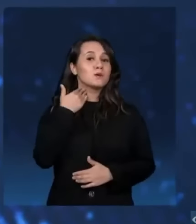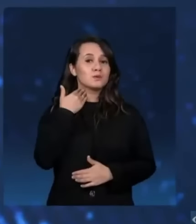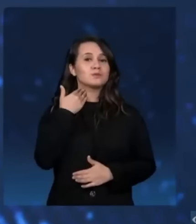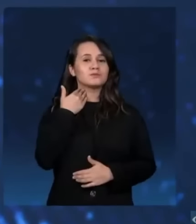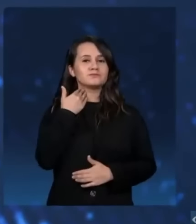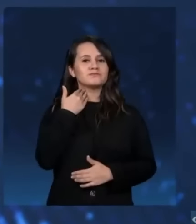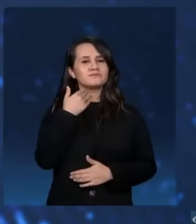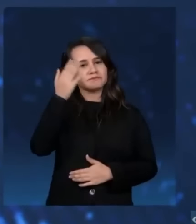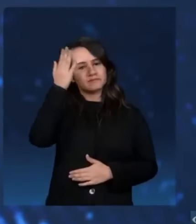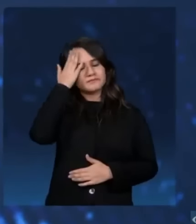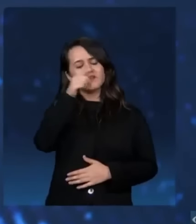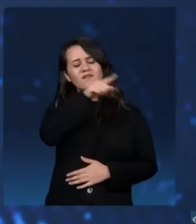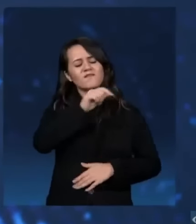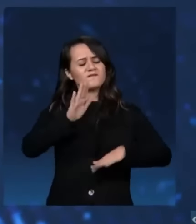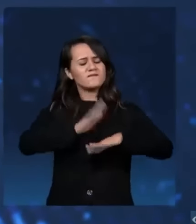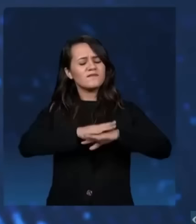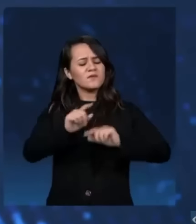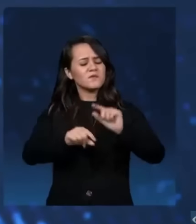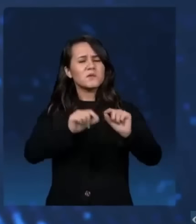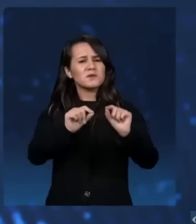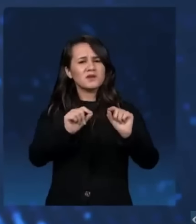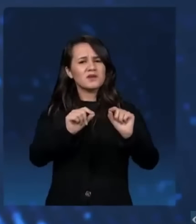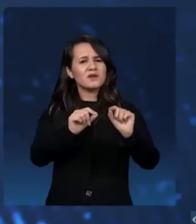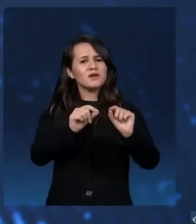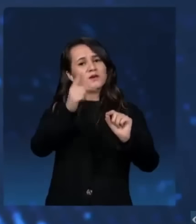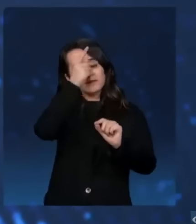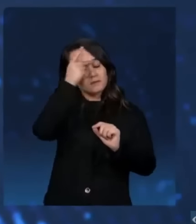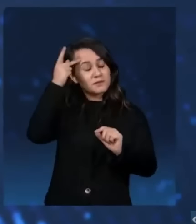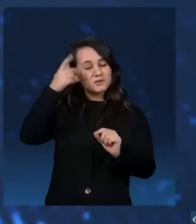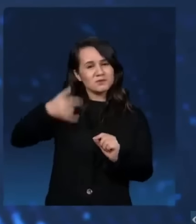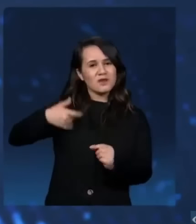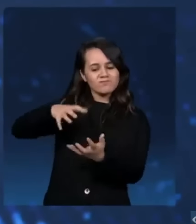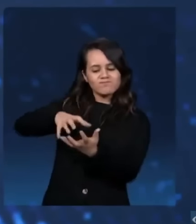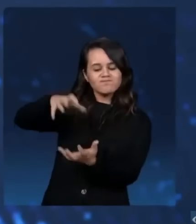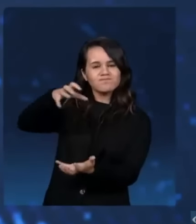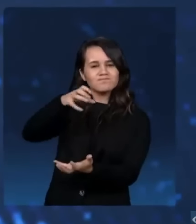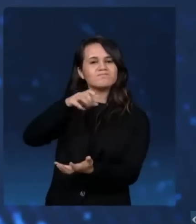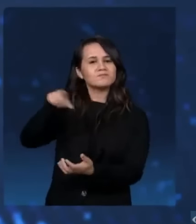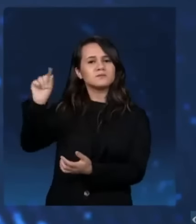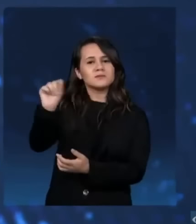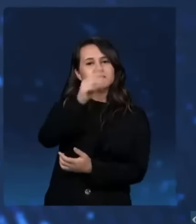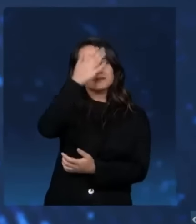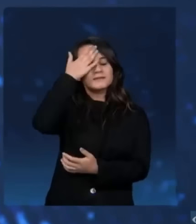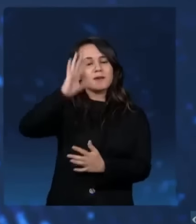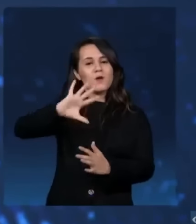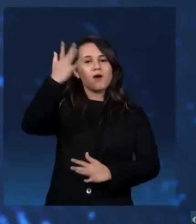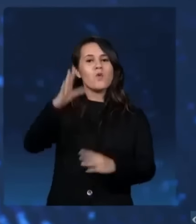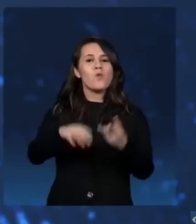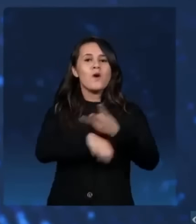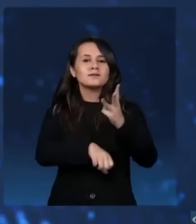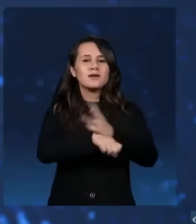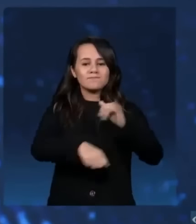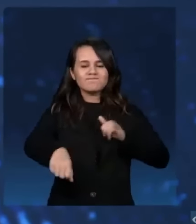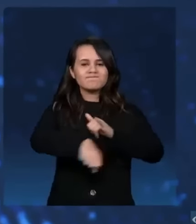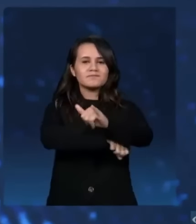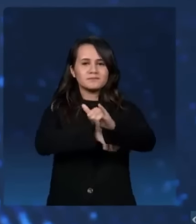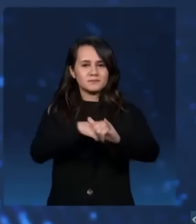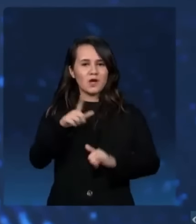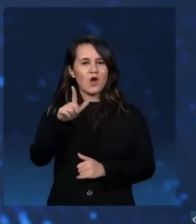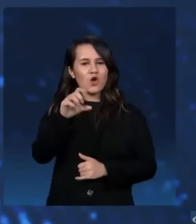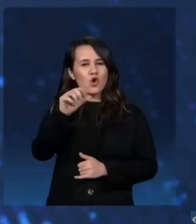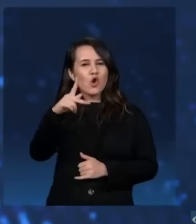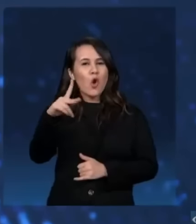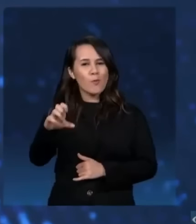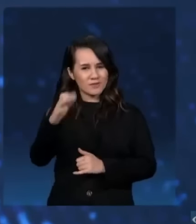Eu queria saber o que ele fará para proteger os idosos que vivem caindo em golpes de WhatsApp como esse. Ele também é